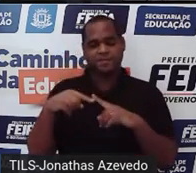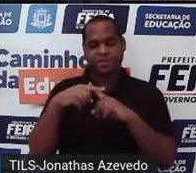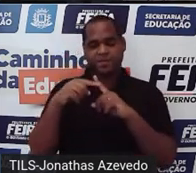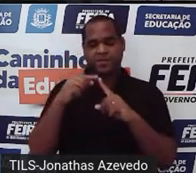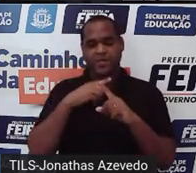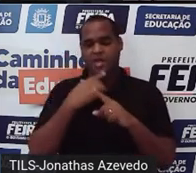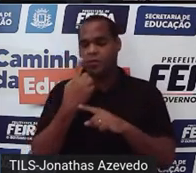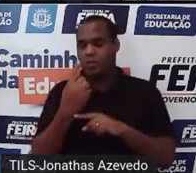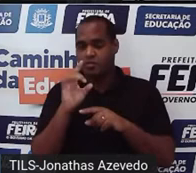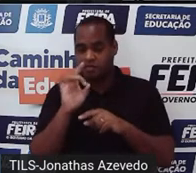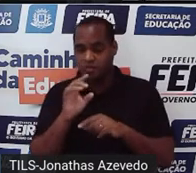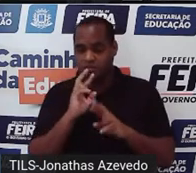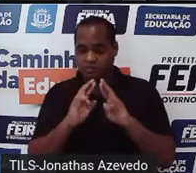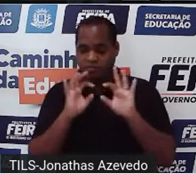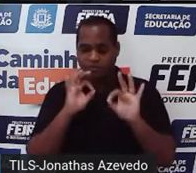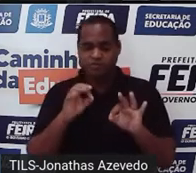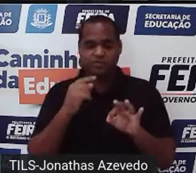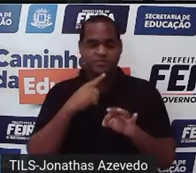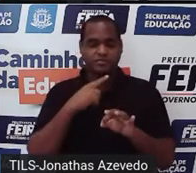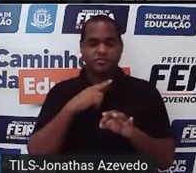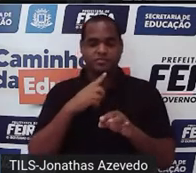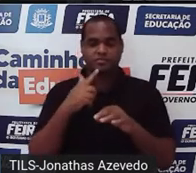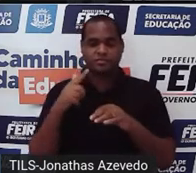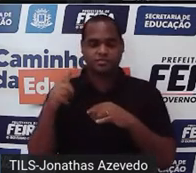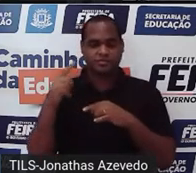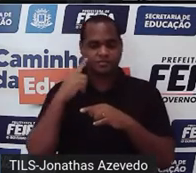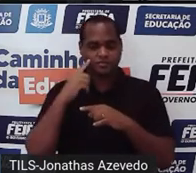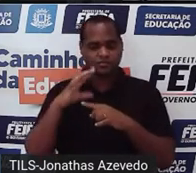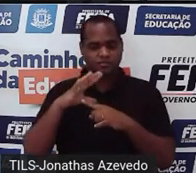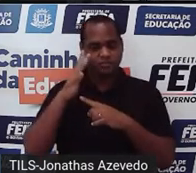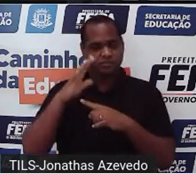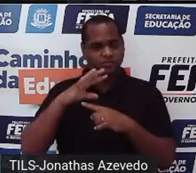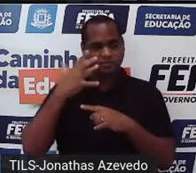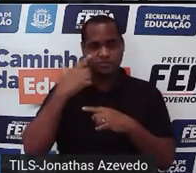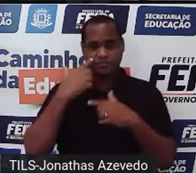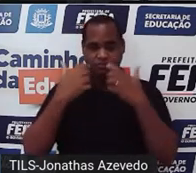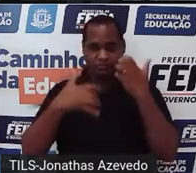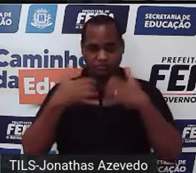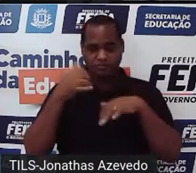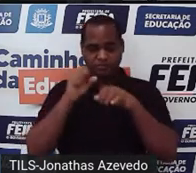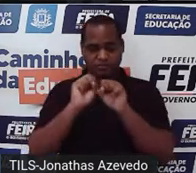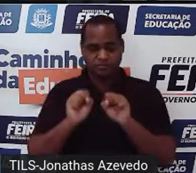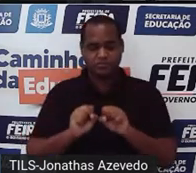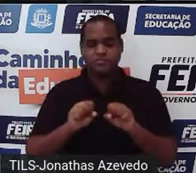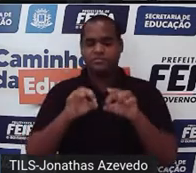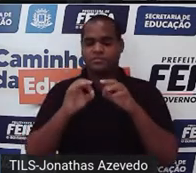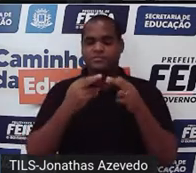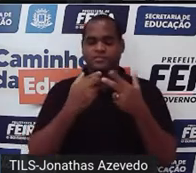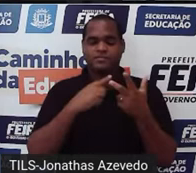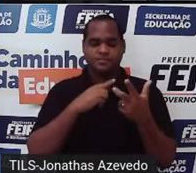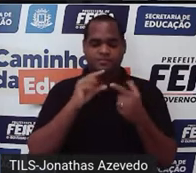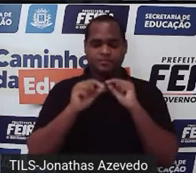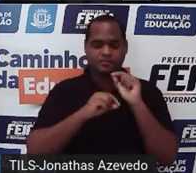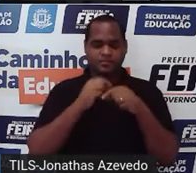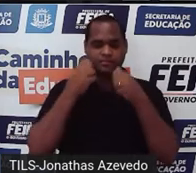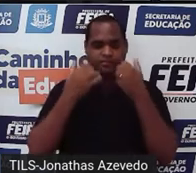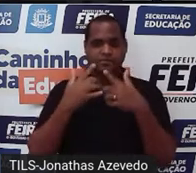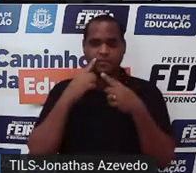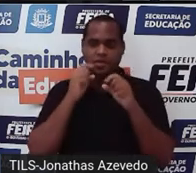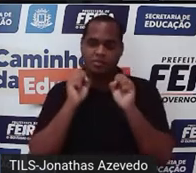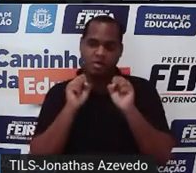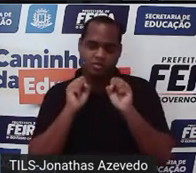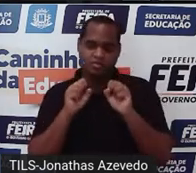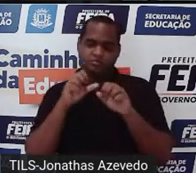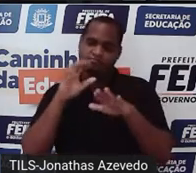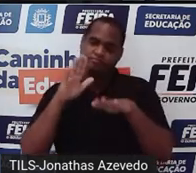uma solução e quando isso acontece, a gente diz que aquele sistema que a gente está resolvendo é um sistema possível